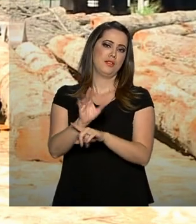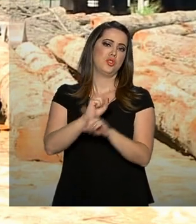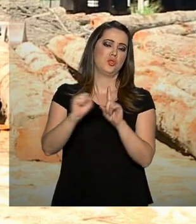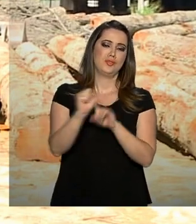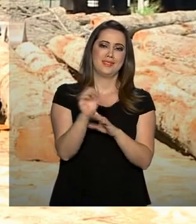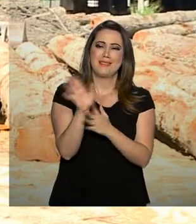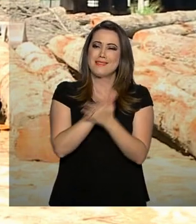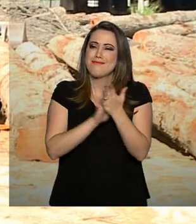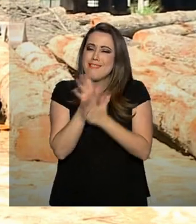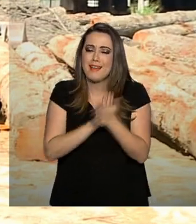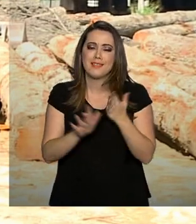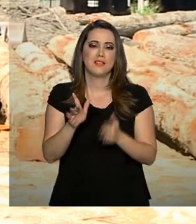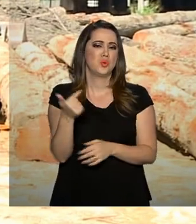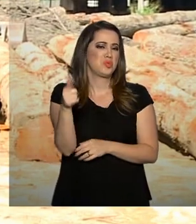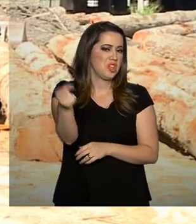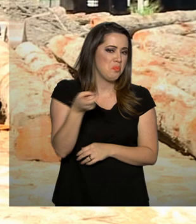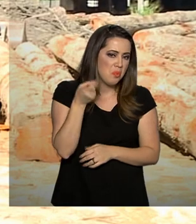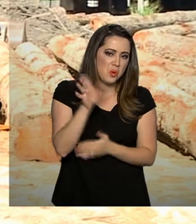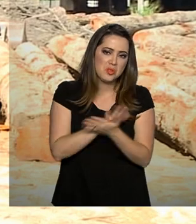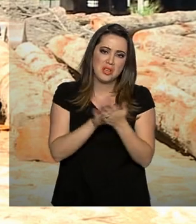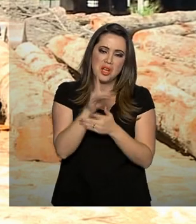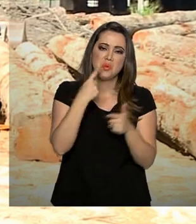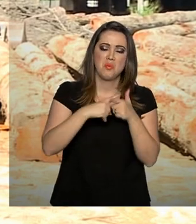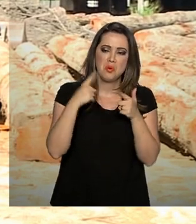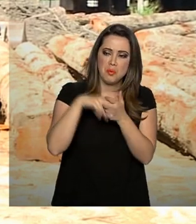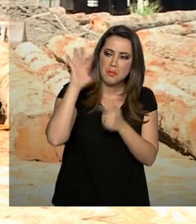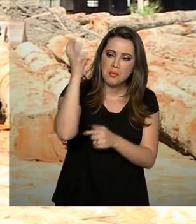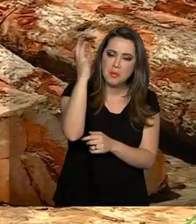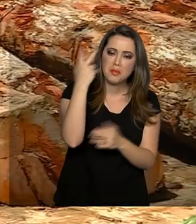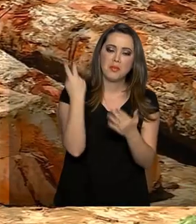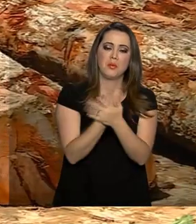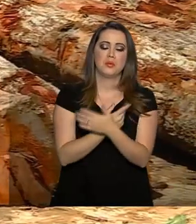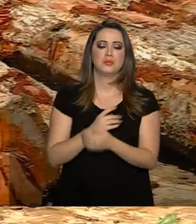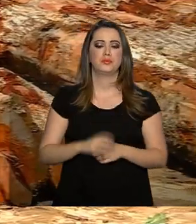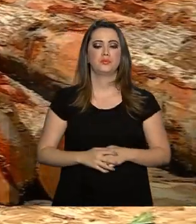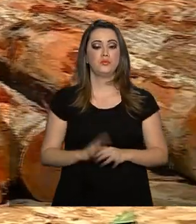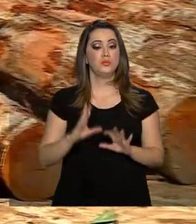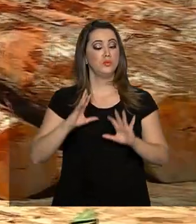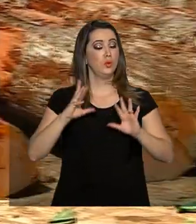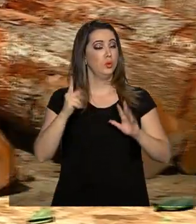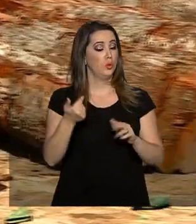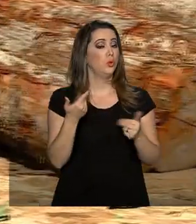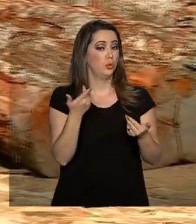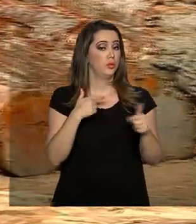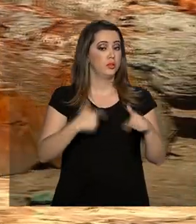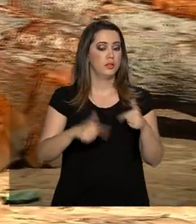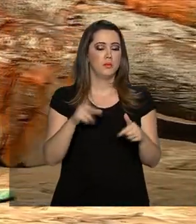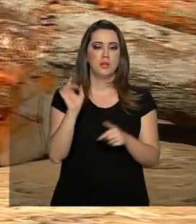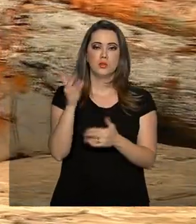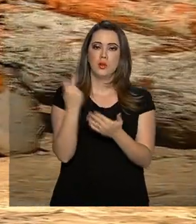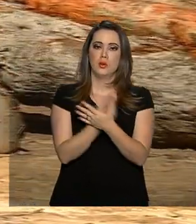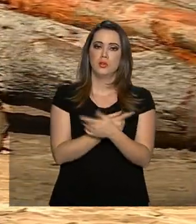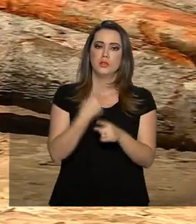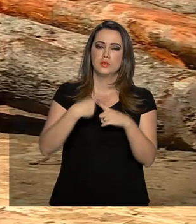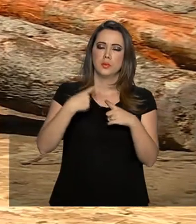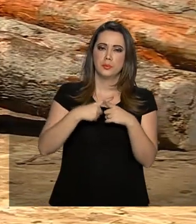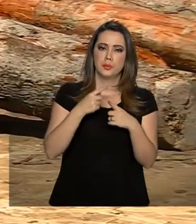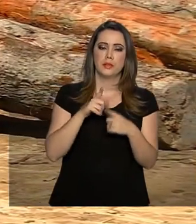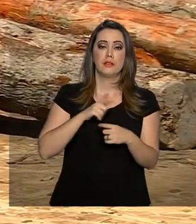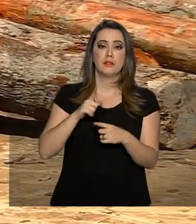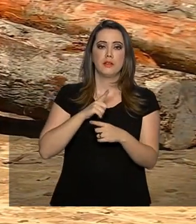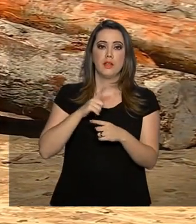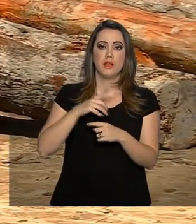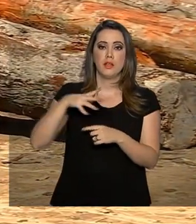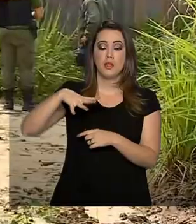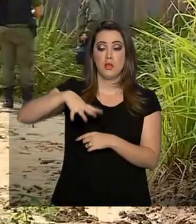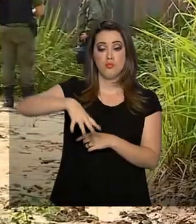imposto, e deixando os danos ambientais decorrentes dessa atividade. Todo esse trabalho só foi possível graças às imagens coletadas por